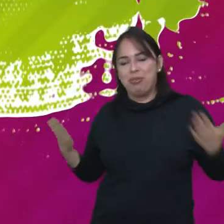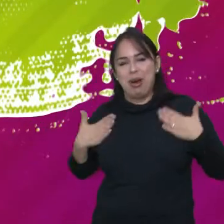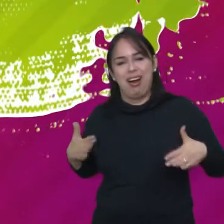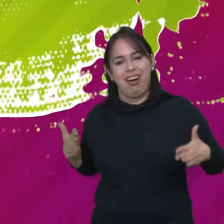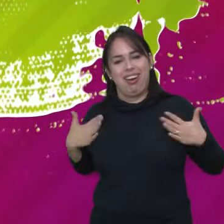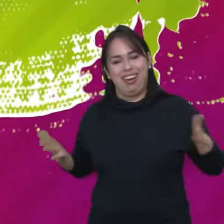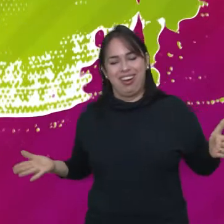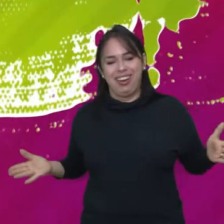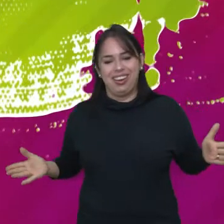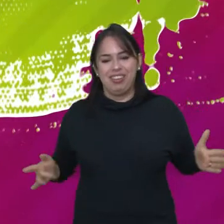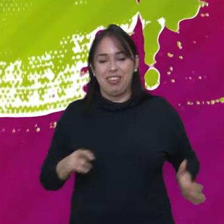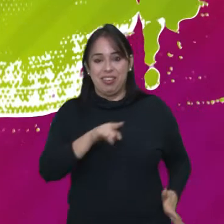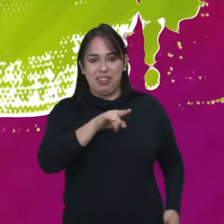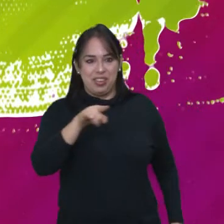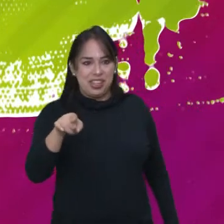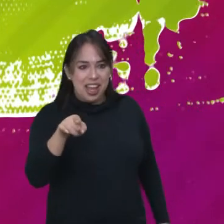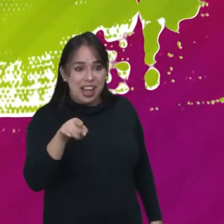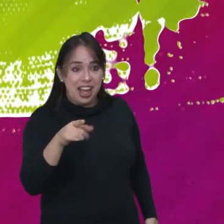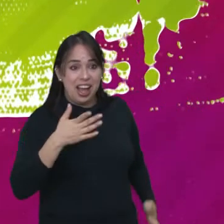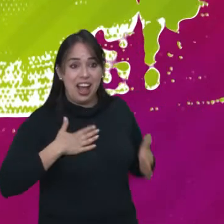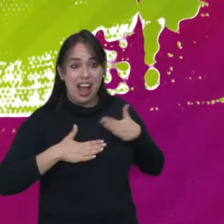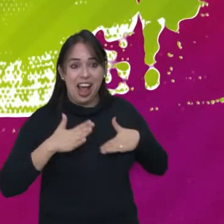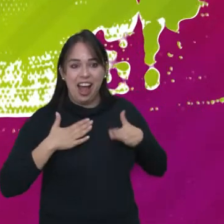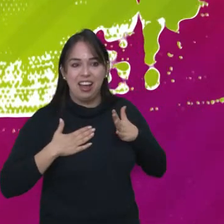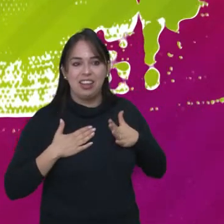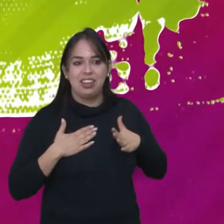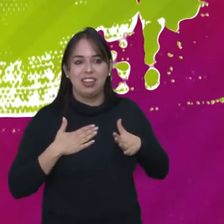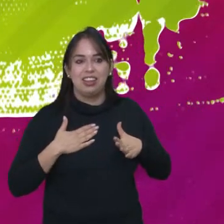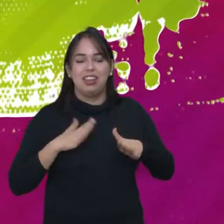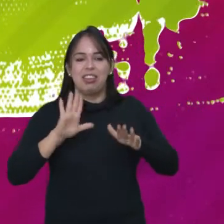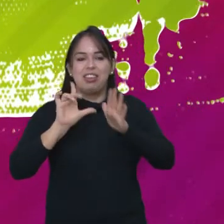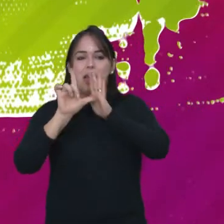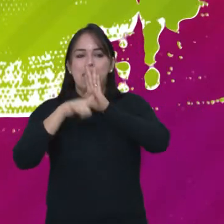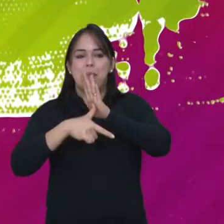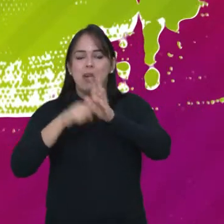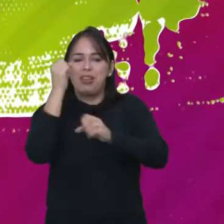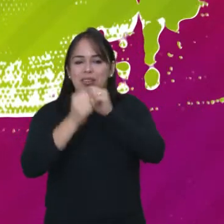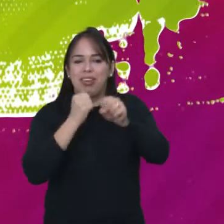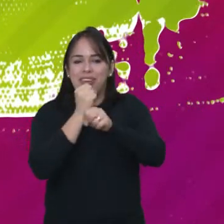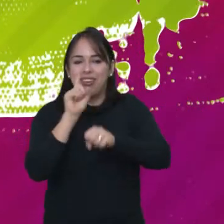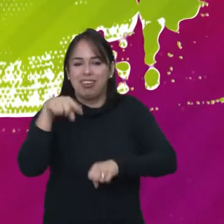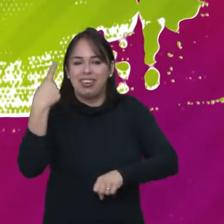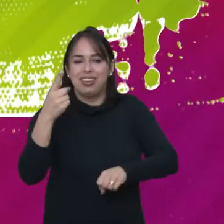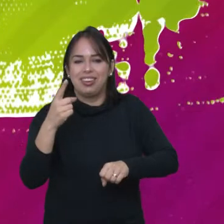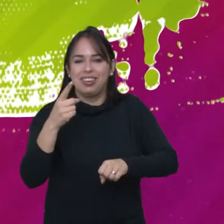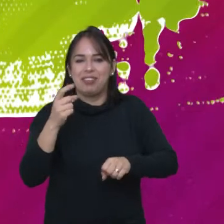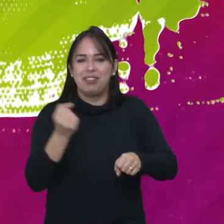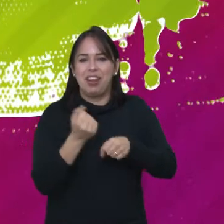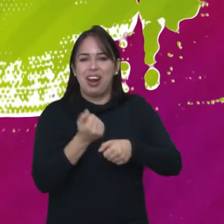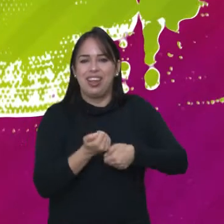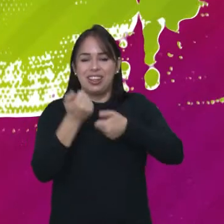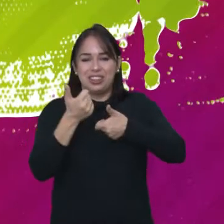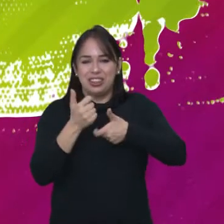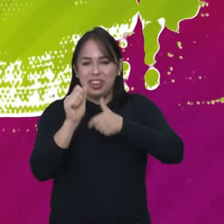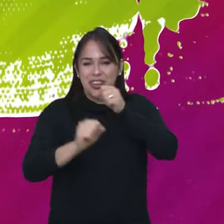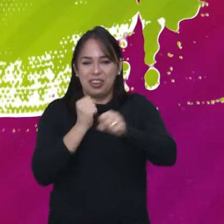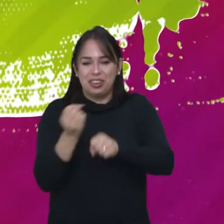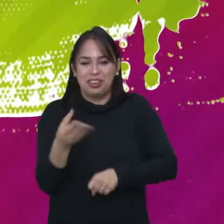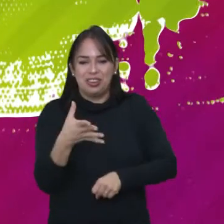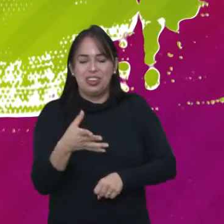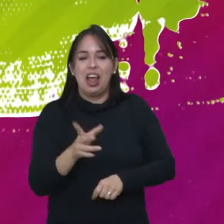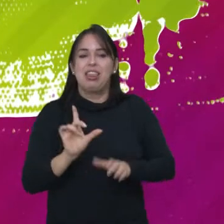Você fica tranquillinho Que acabando estadual Nós volto pra desejar um feliz ano novo pra vocês, né? Porque depois estadual A gente só se vai se falar em 2023